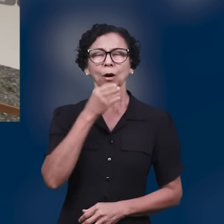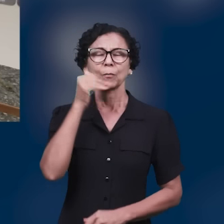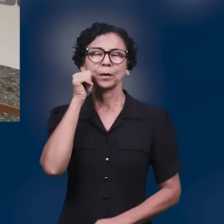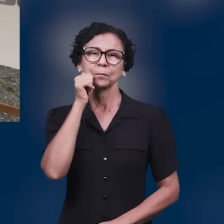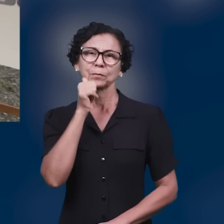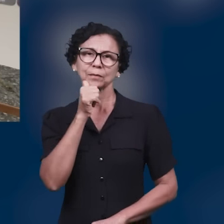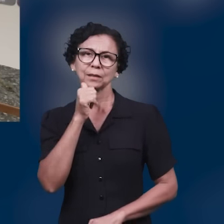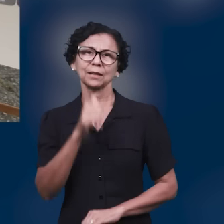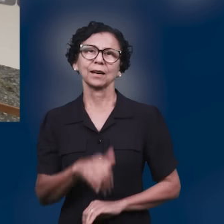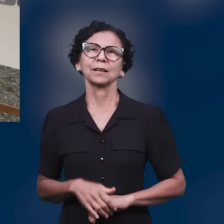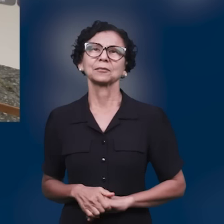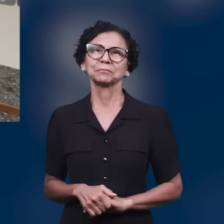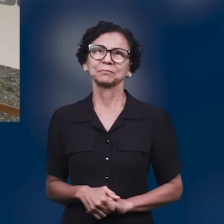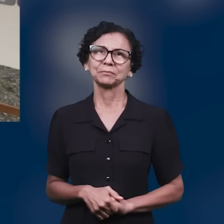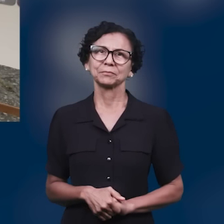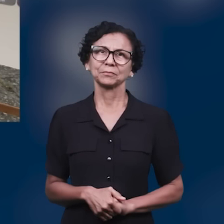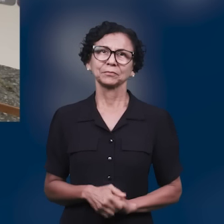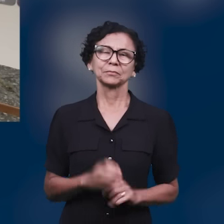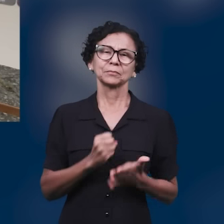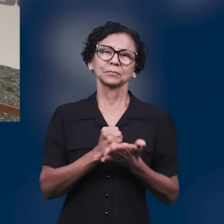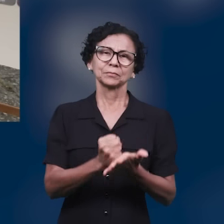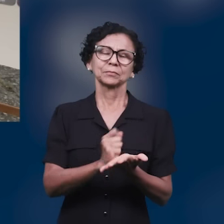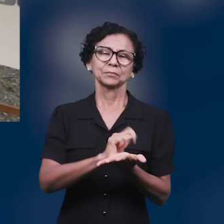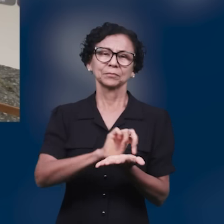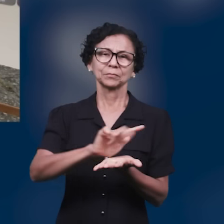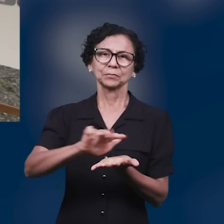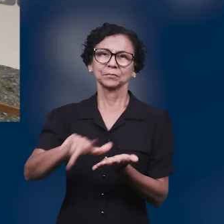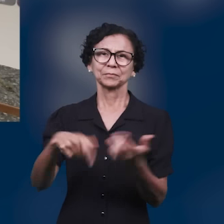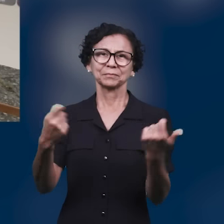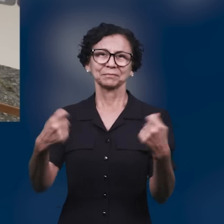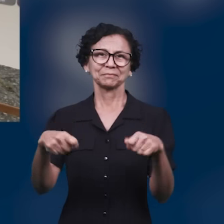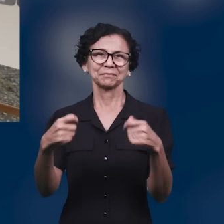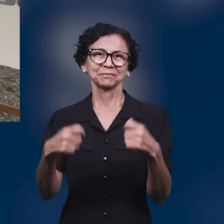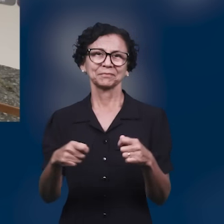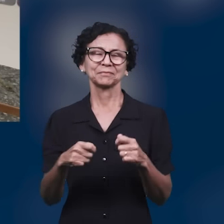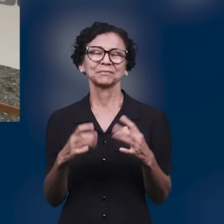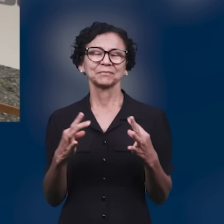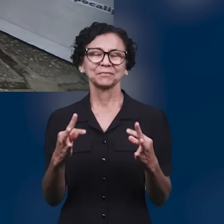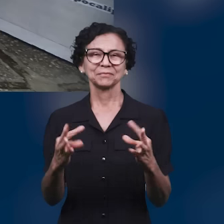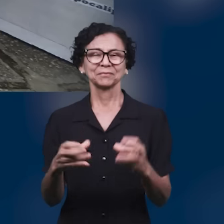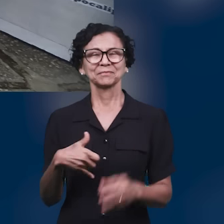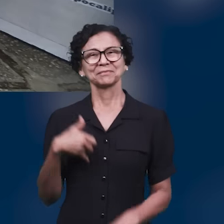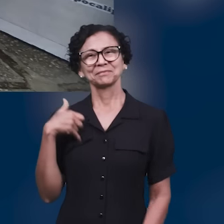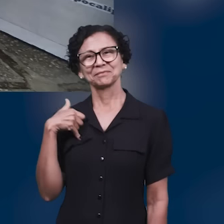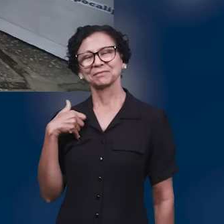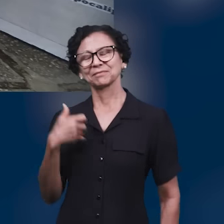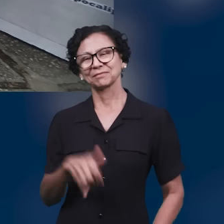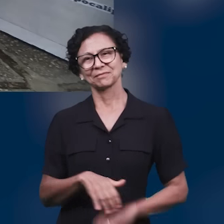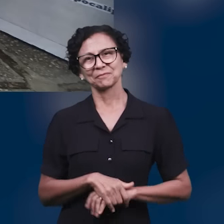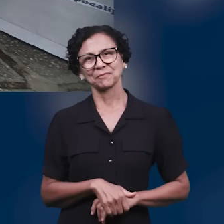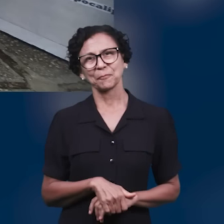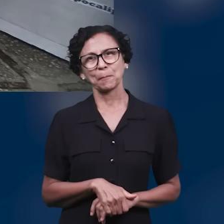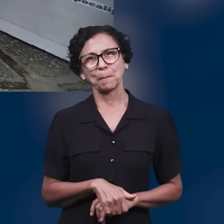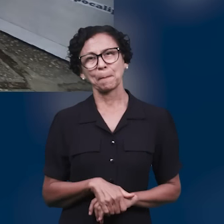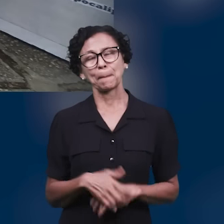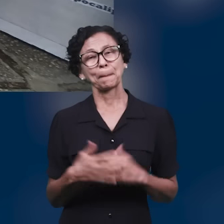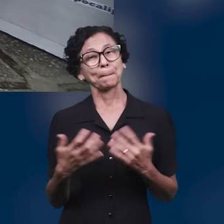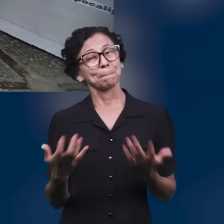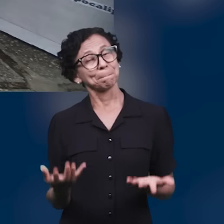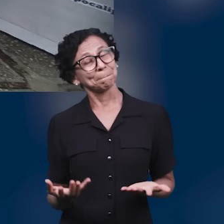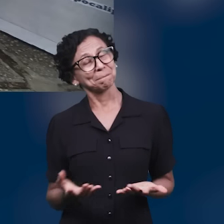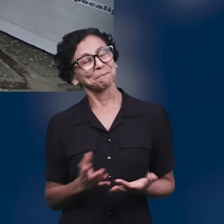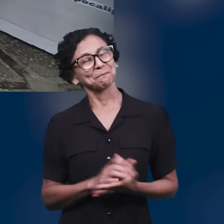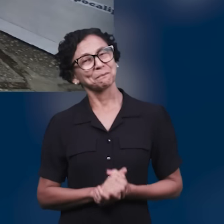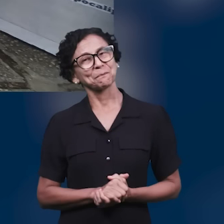e membros para atender as diversas necessidades apresentadas por irmãos de todas as idades. Ou seja,